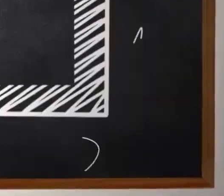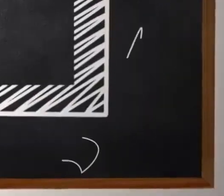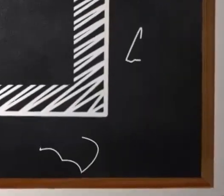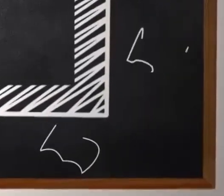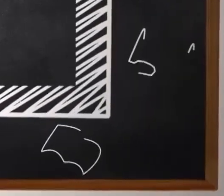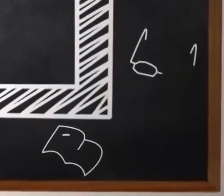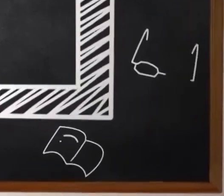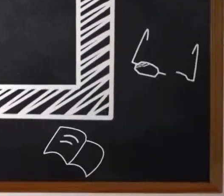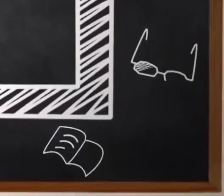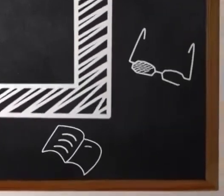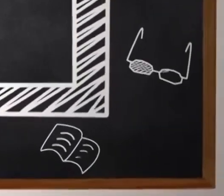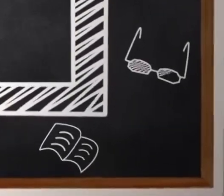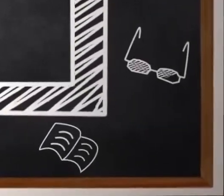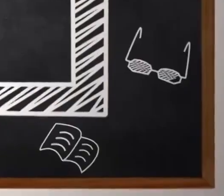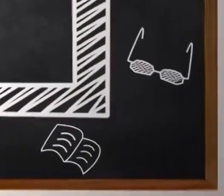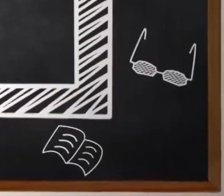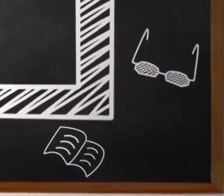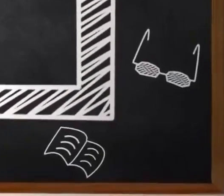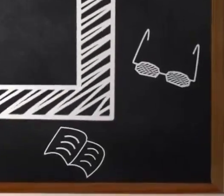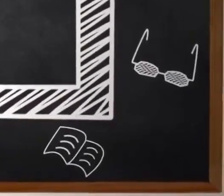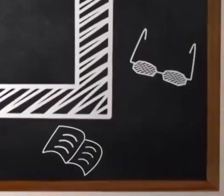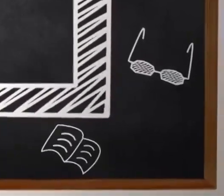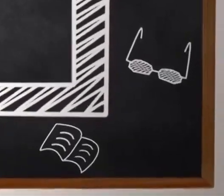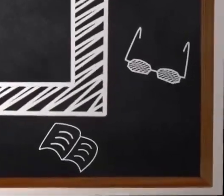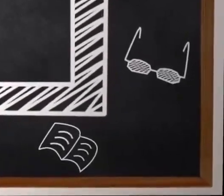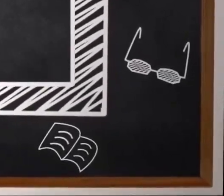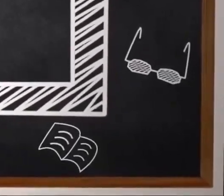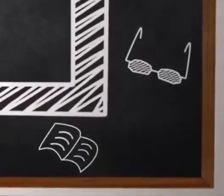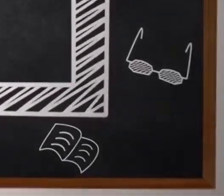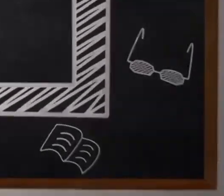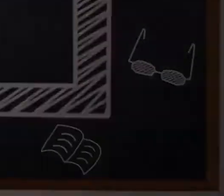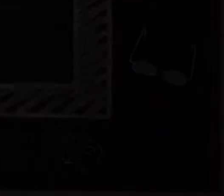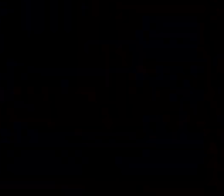Transcrição Quintena Coelho Legendas por Quintena Coelho